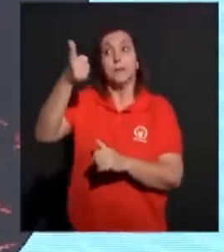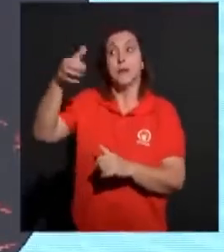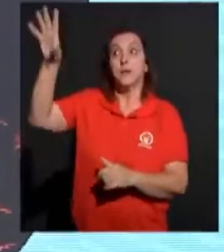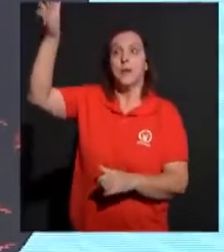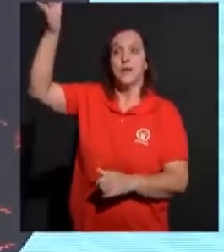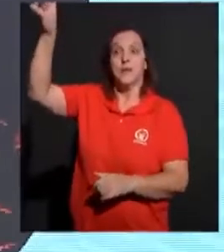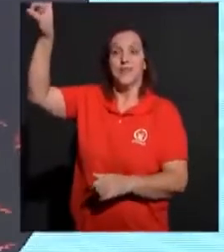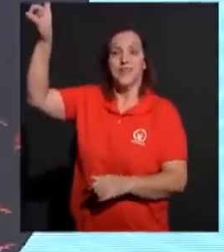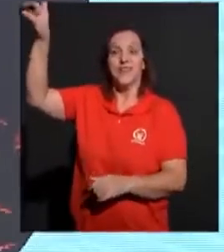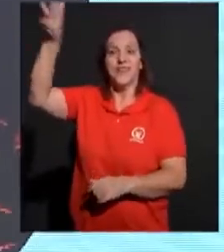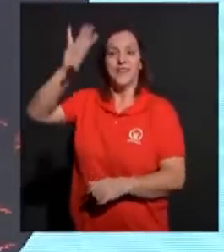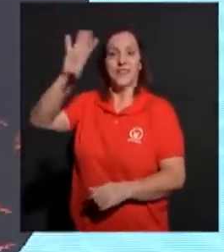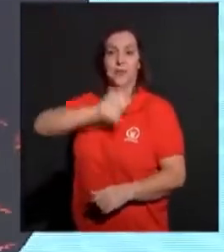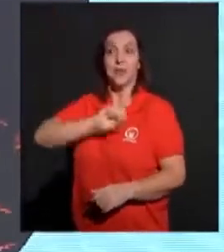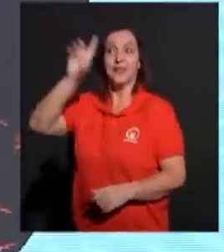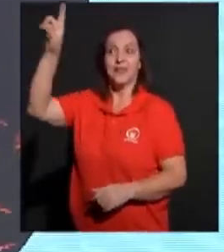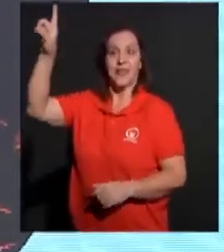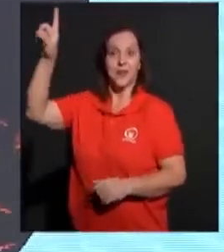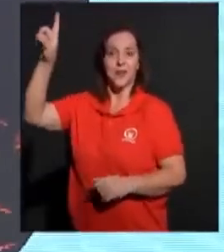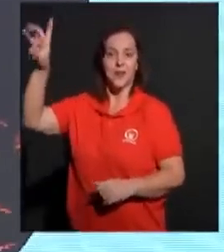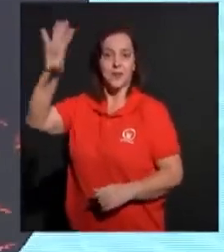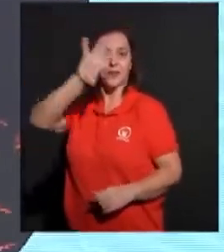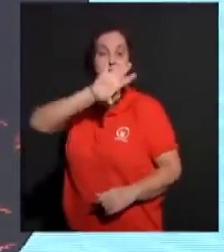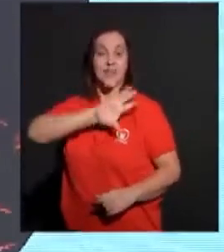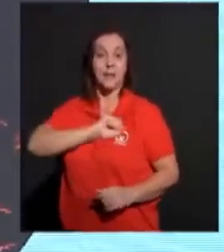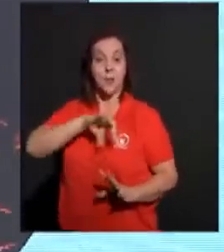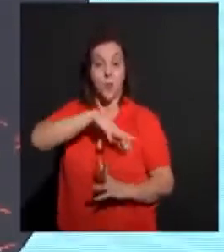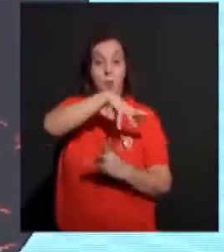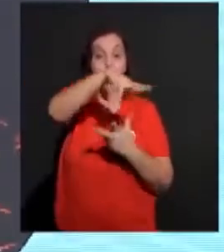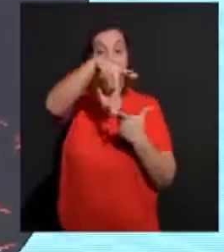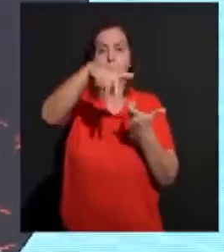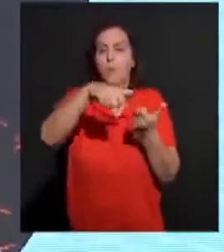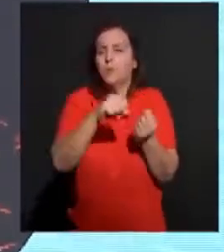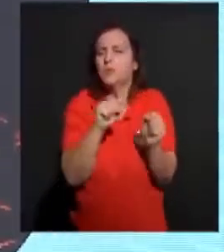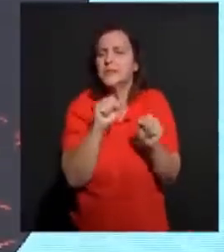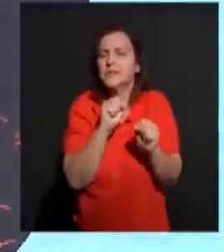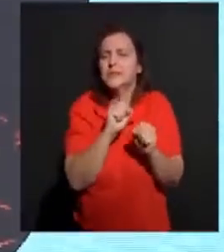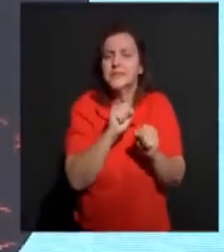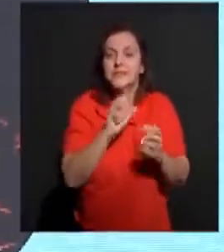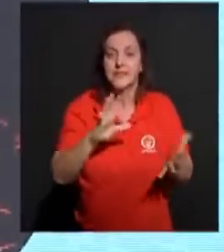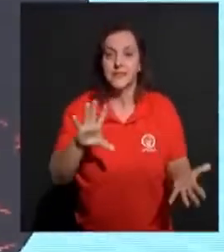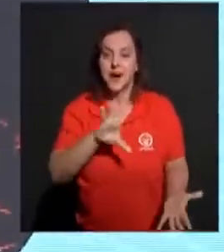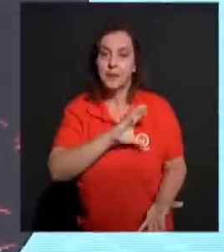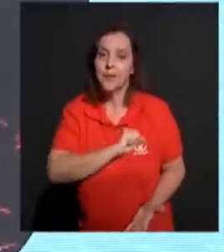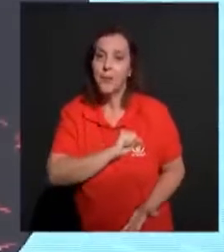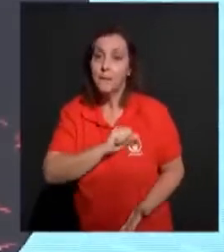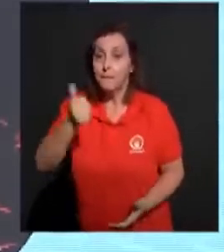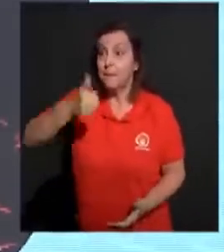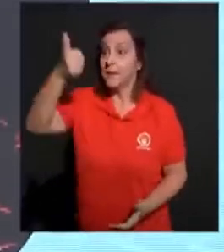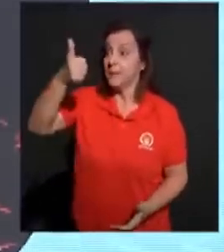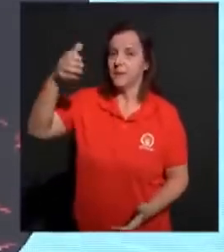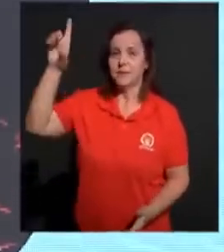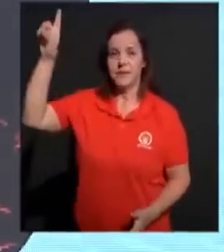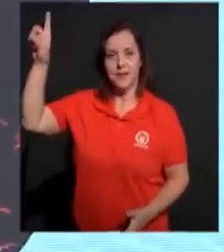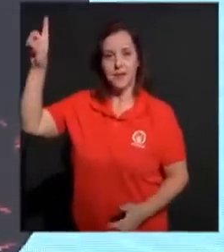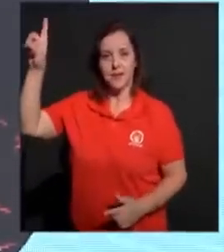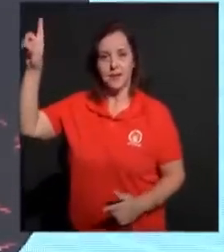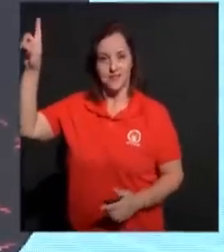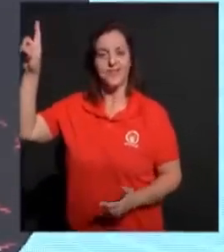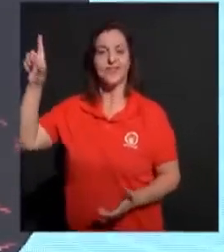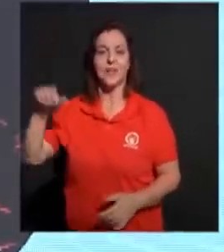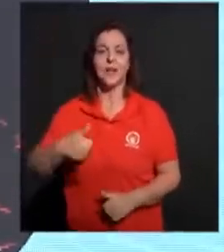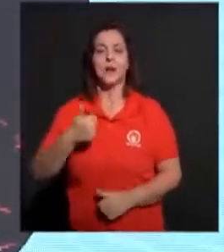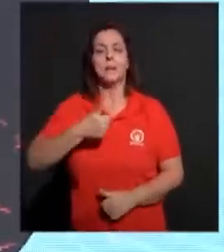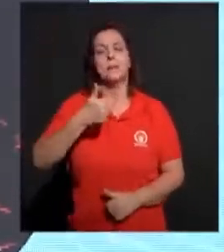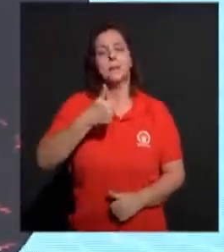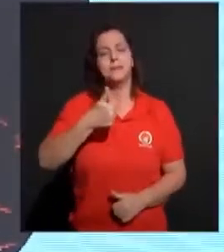Porque Deus amou o mundo de tal maneira. Começou o amor, começou da parte de Deus para conosco. Em 1